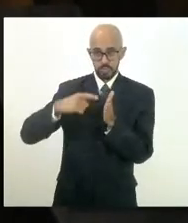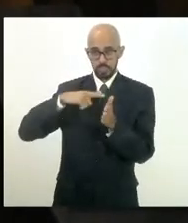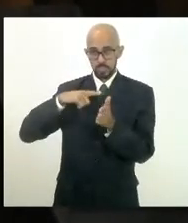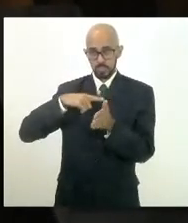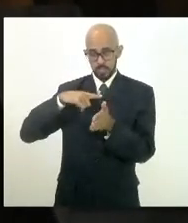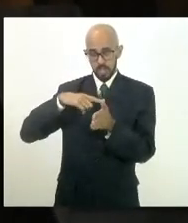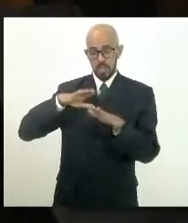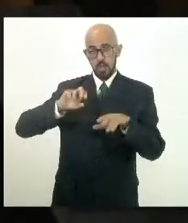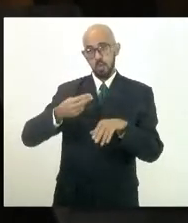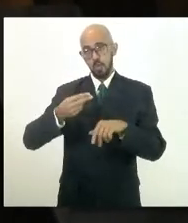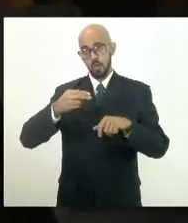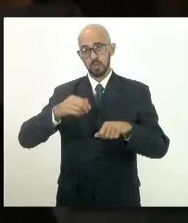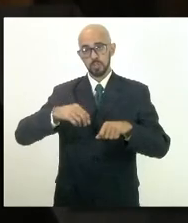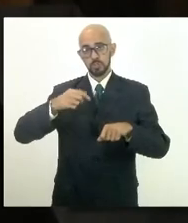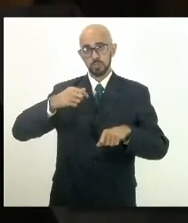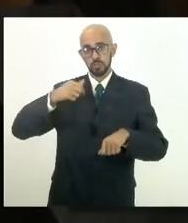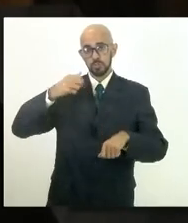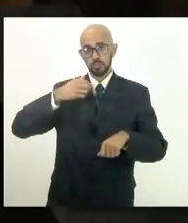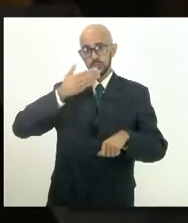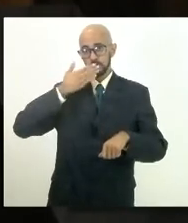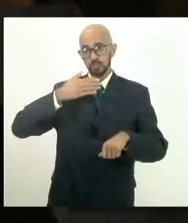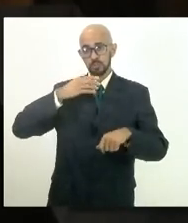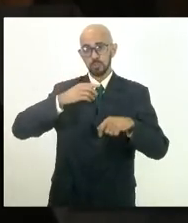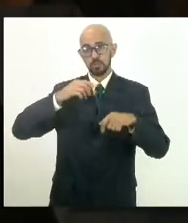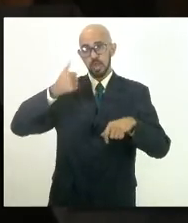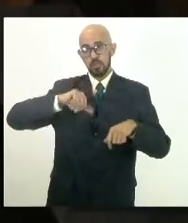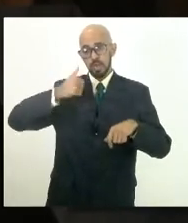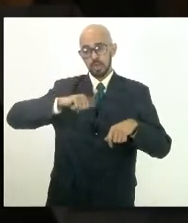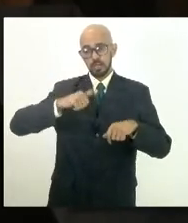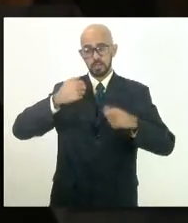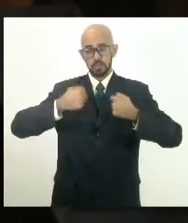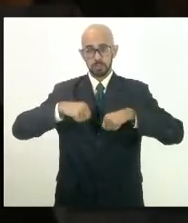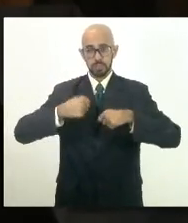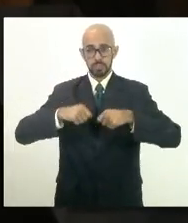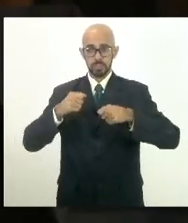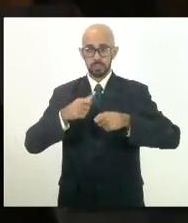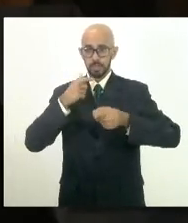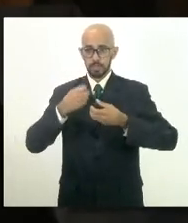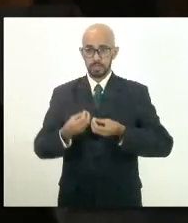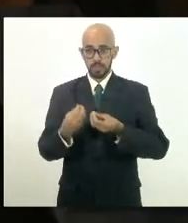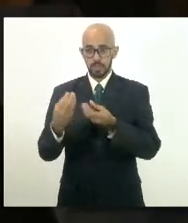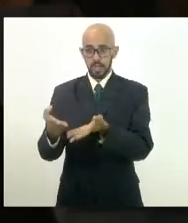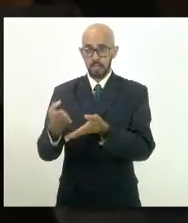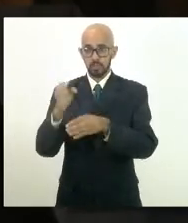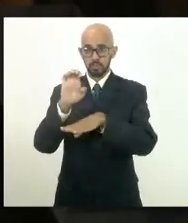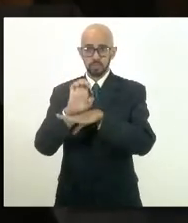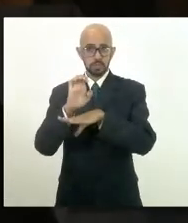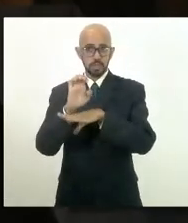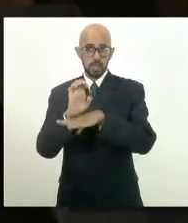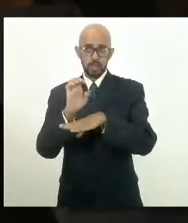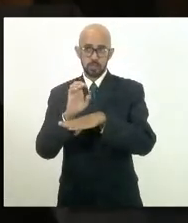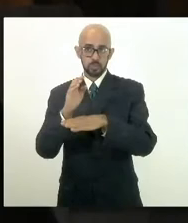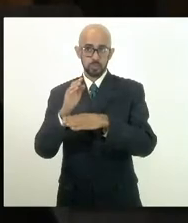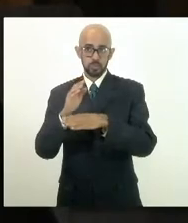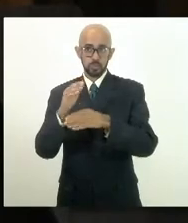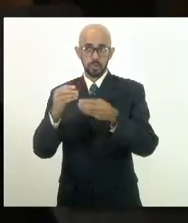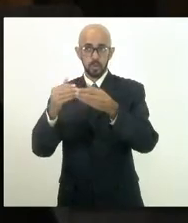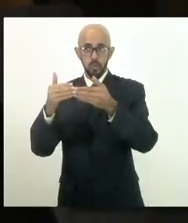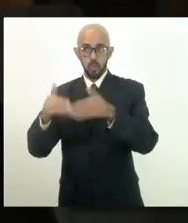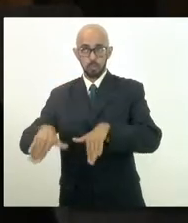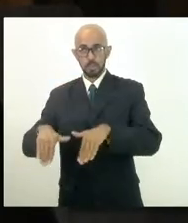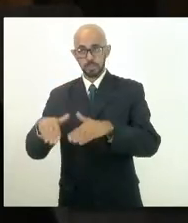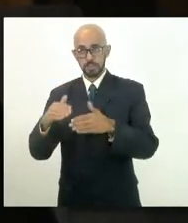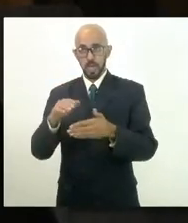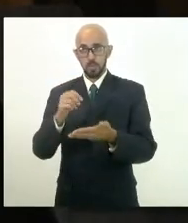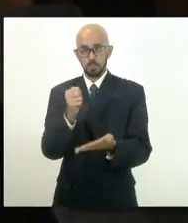ou tratamento essa água tem que ter para que ela possa ser dada para o Estado como parte de pagamento. Tem que ouvir